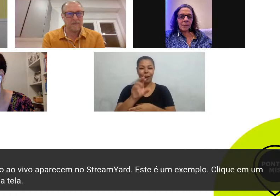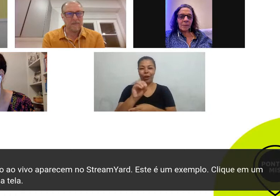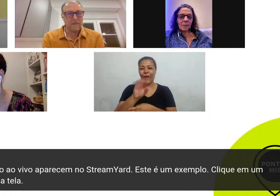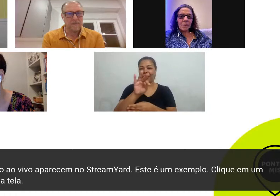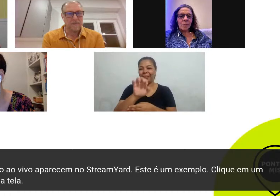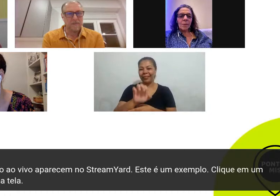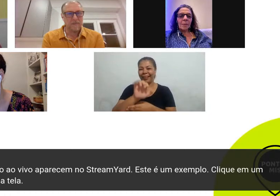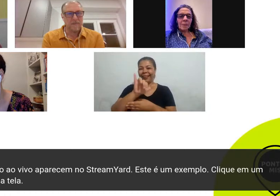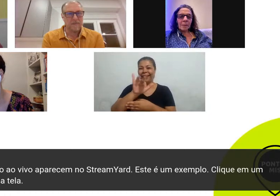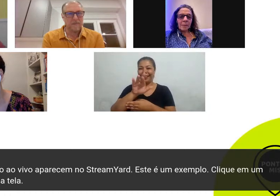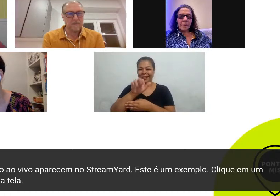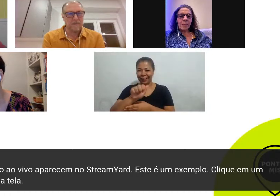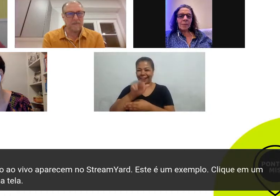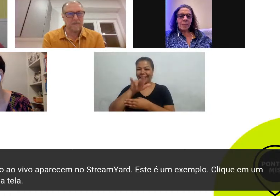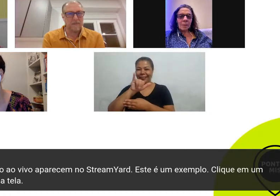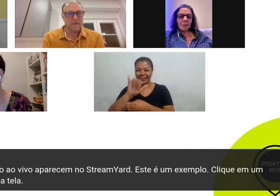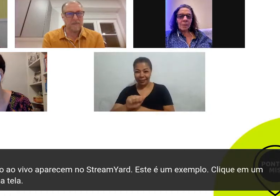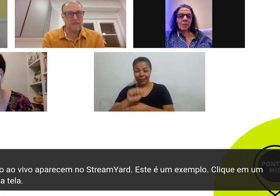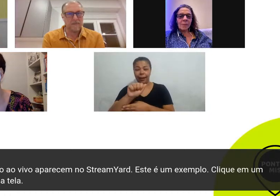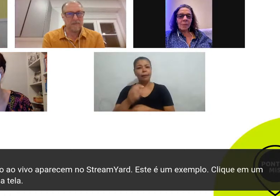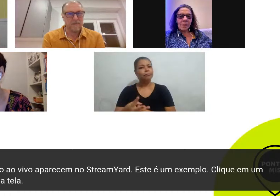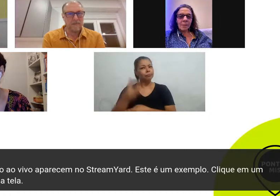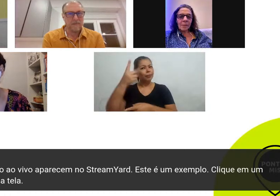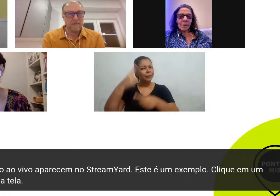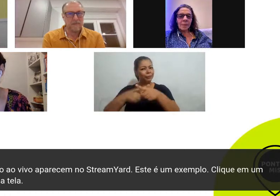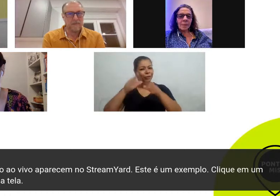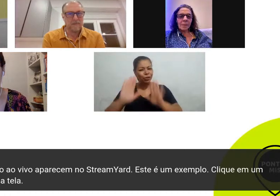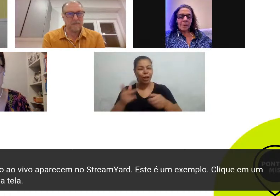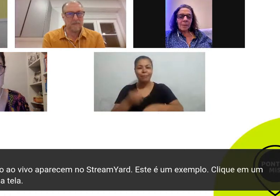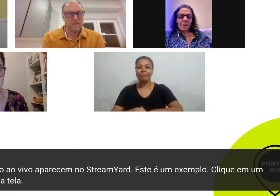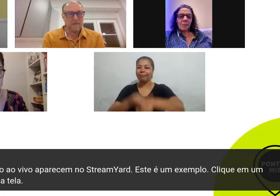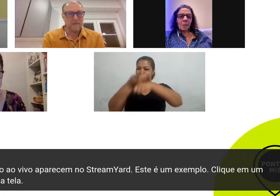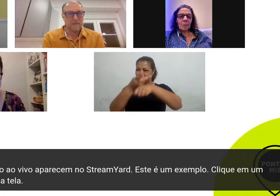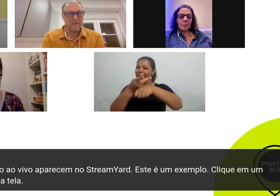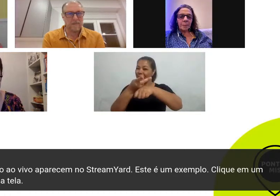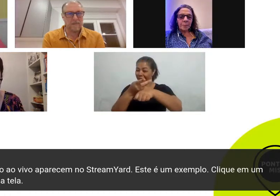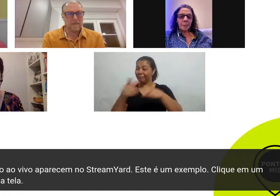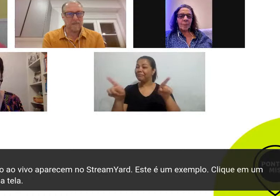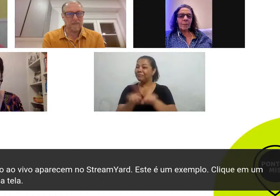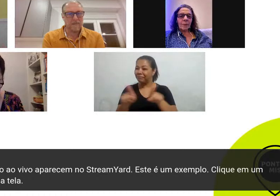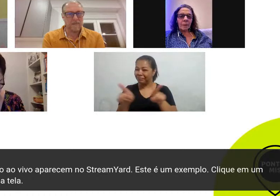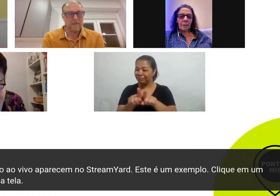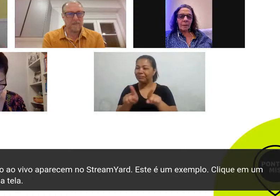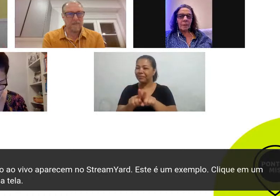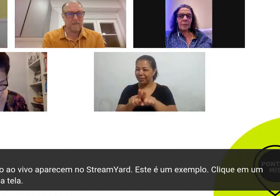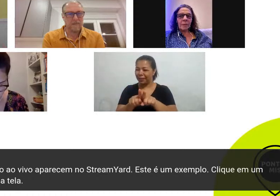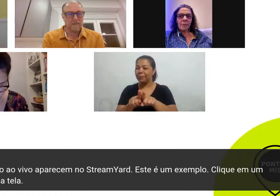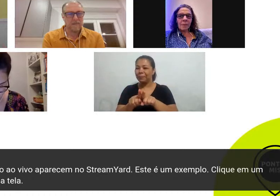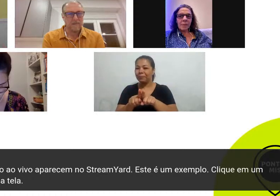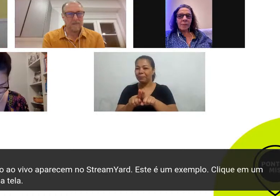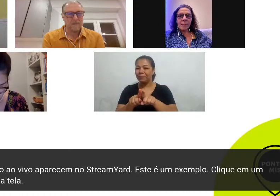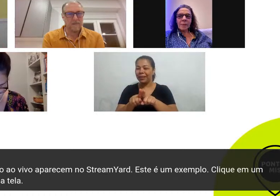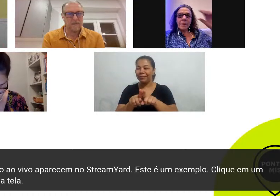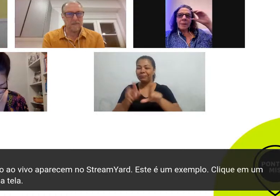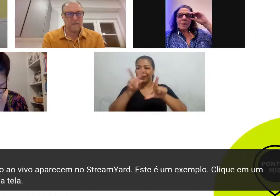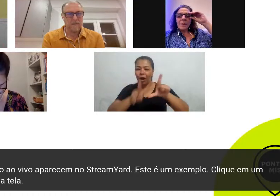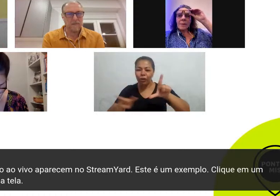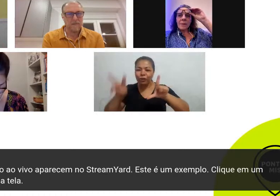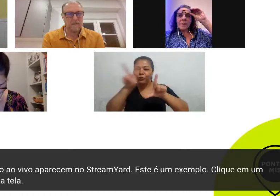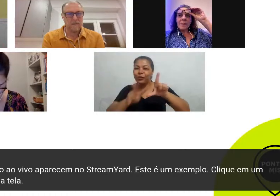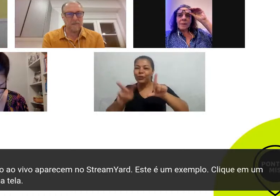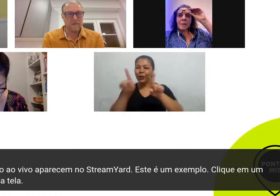três vezes premiado no Grande Prêmio de Cinema Brasil maior premiação do mercado audiovisual brasileiro nas